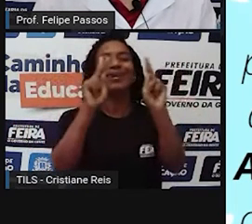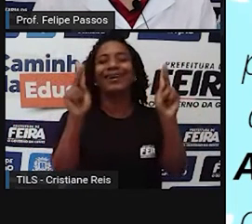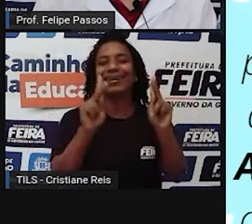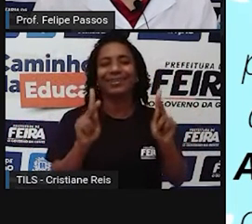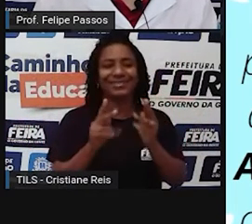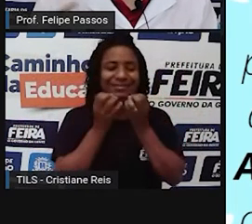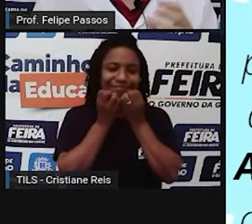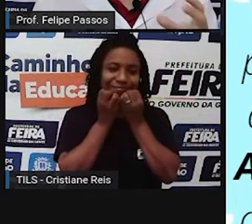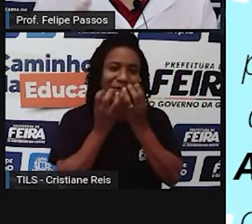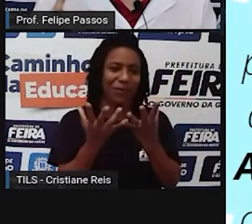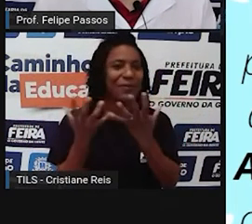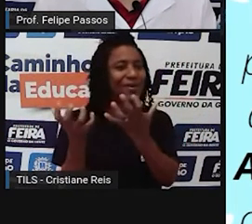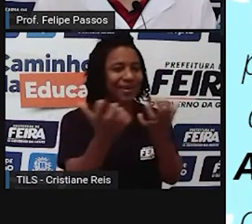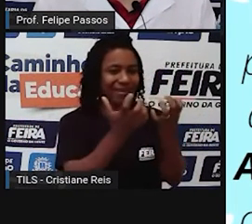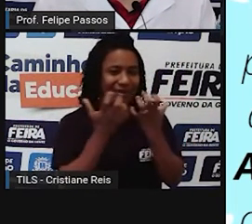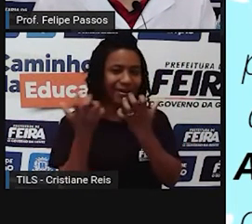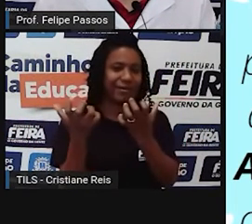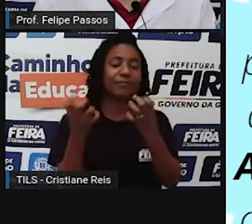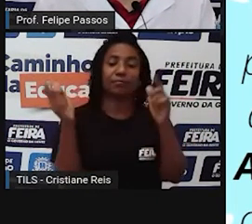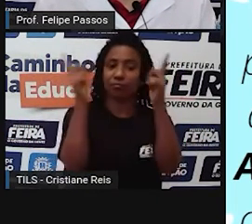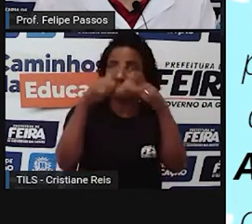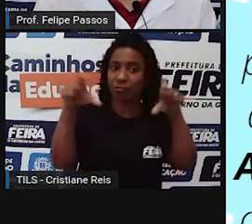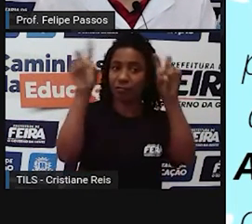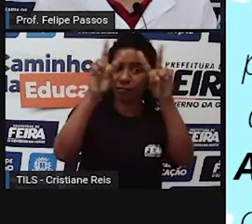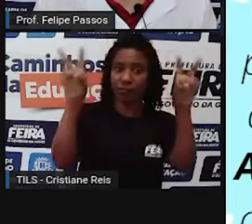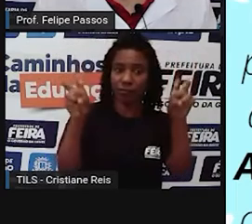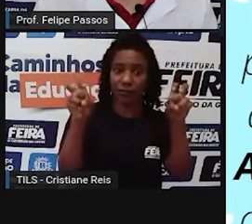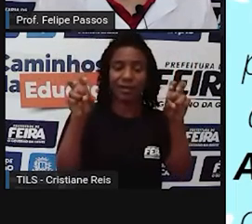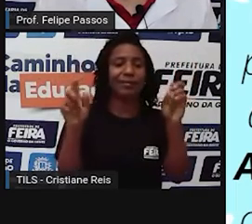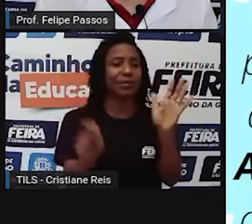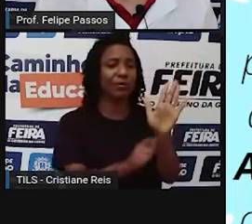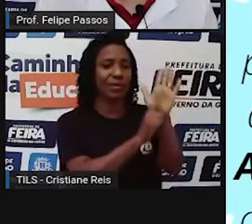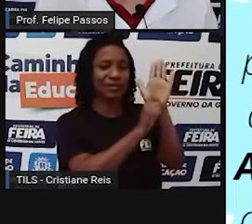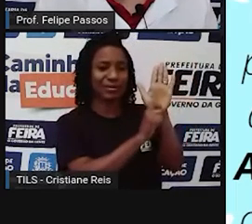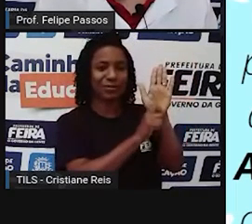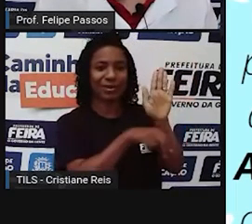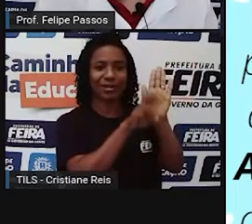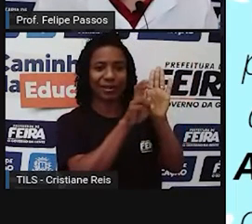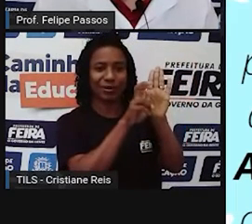Então, são alguns temas aí que têm a ver com o artigo quinto e nono.